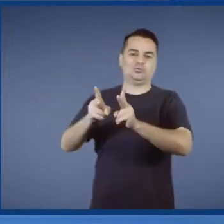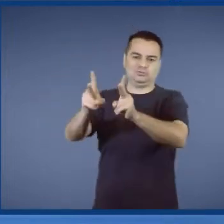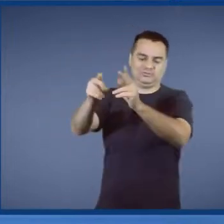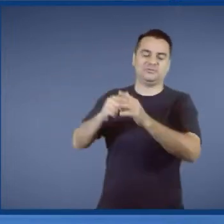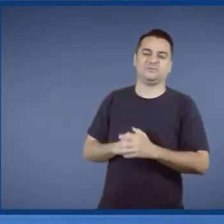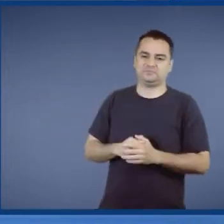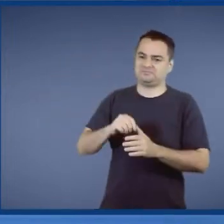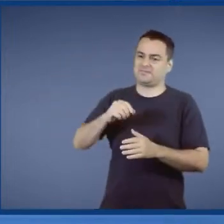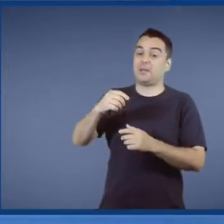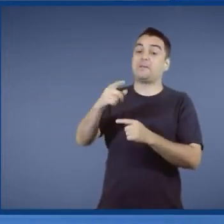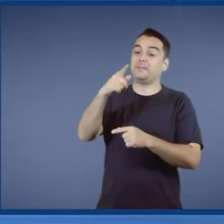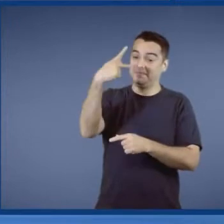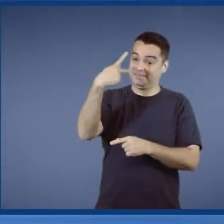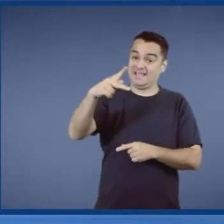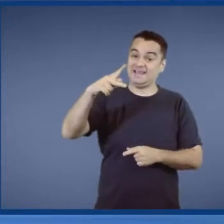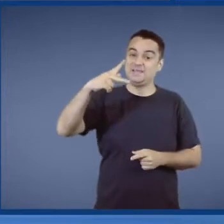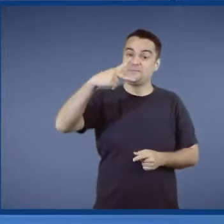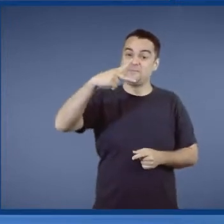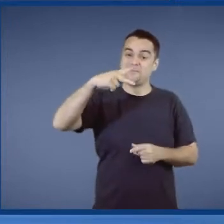muito maior do que a minha.